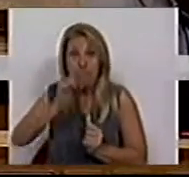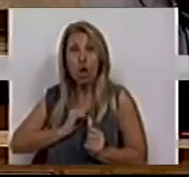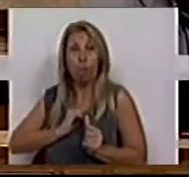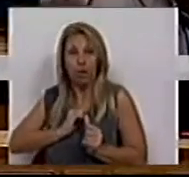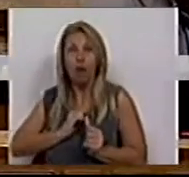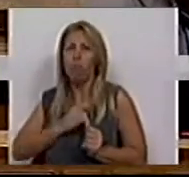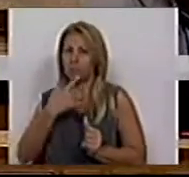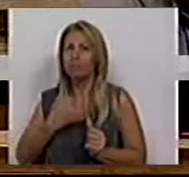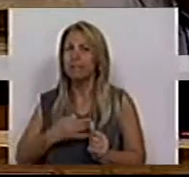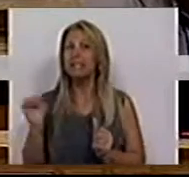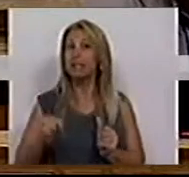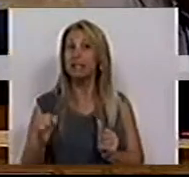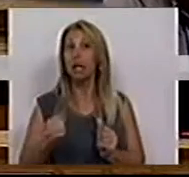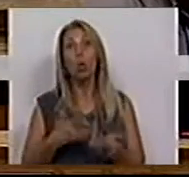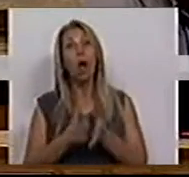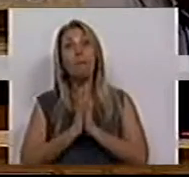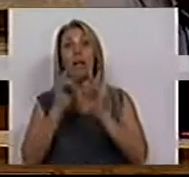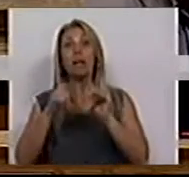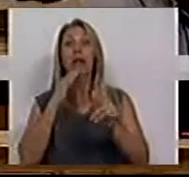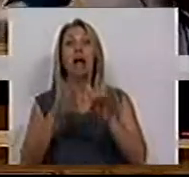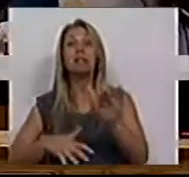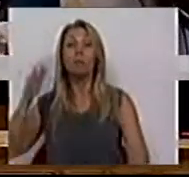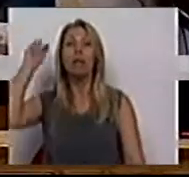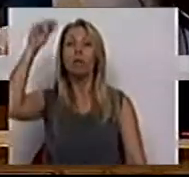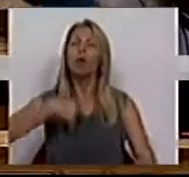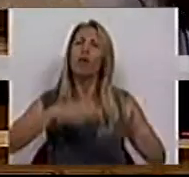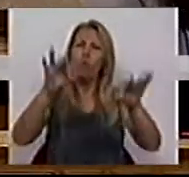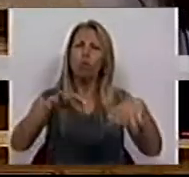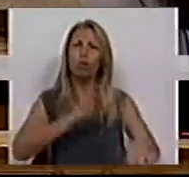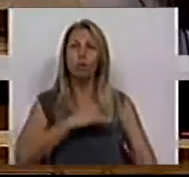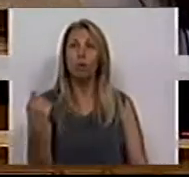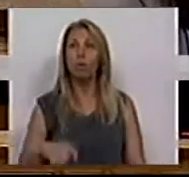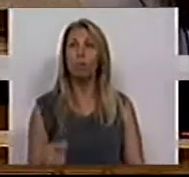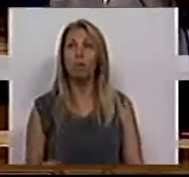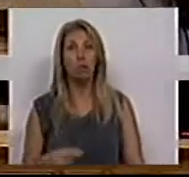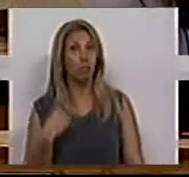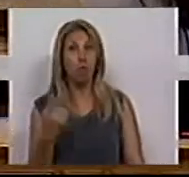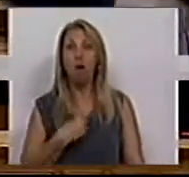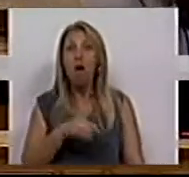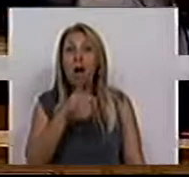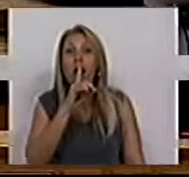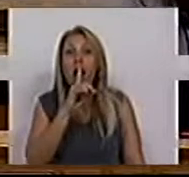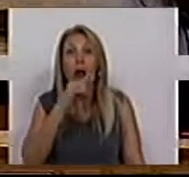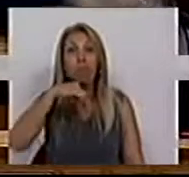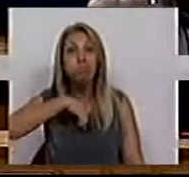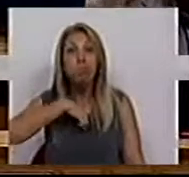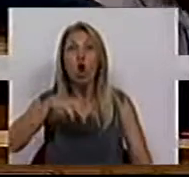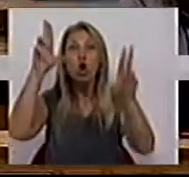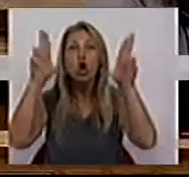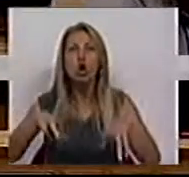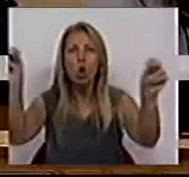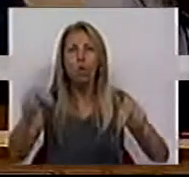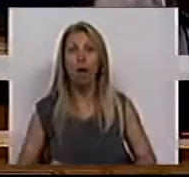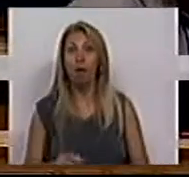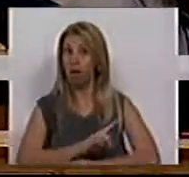no apelo a esta Assembleia da República. Quero concluir, Sr. Deputado. E concluo, Sr. Presidente, não nos calemos. Não vamos deixar